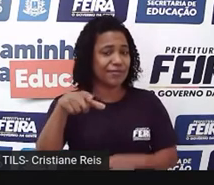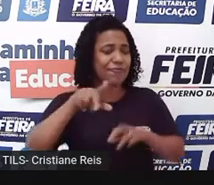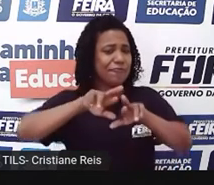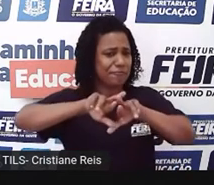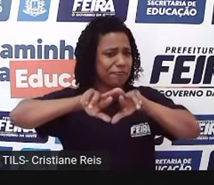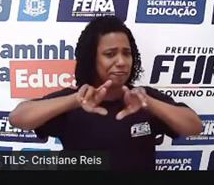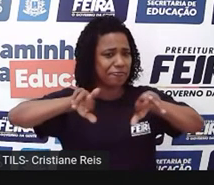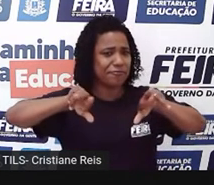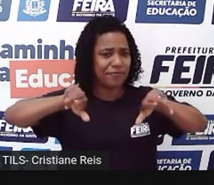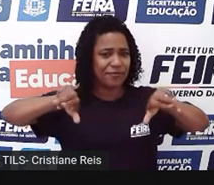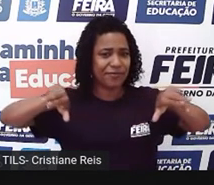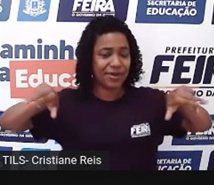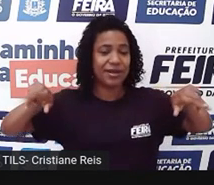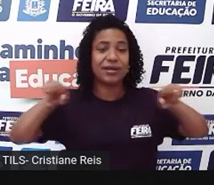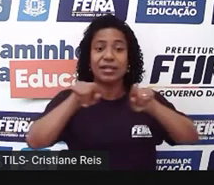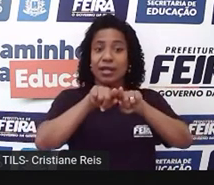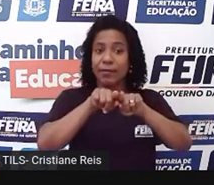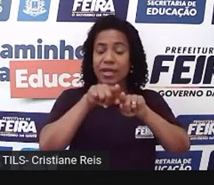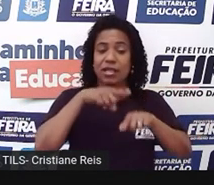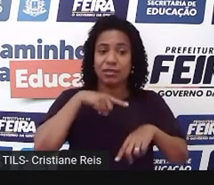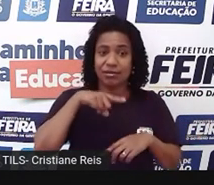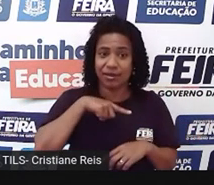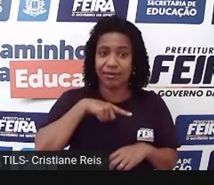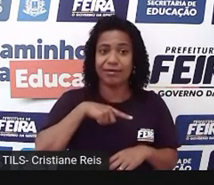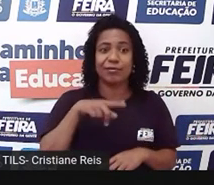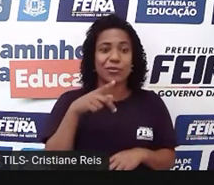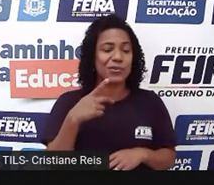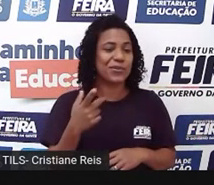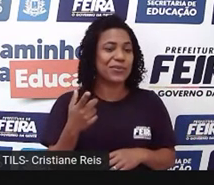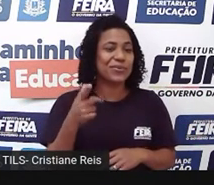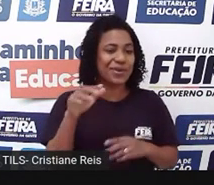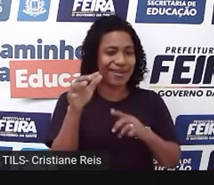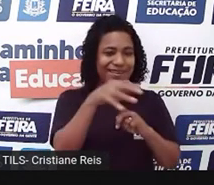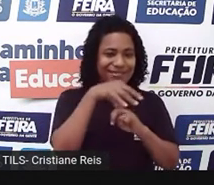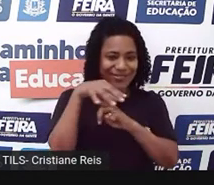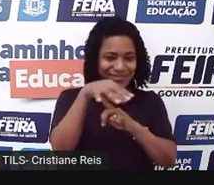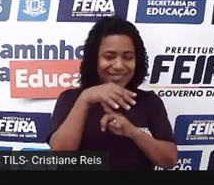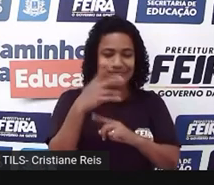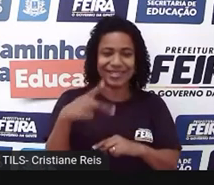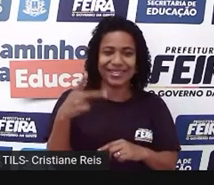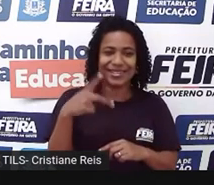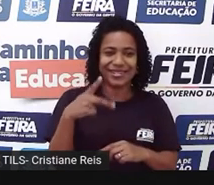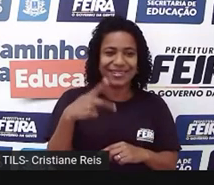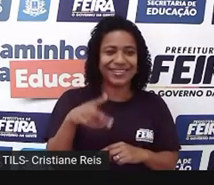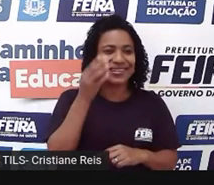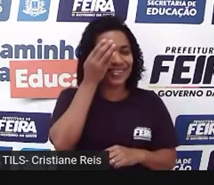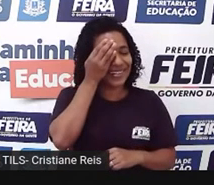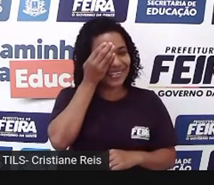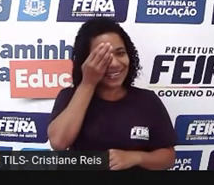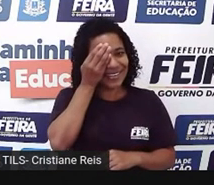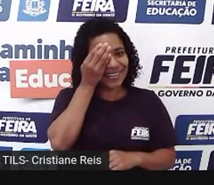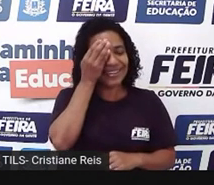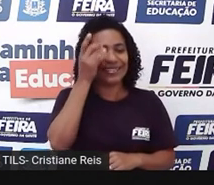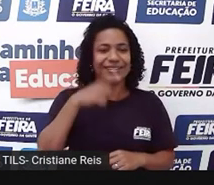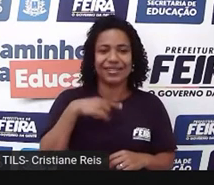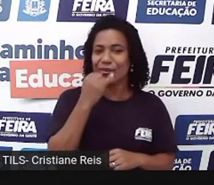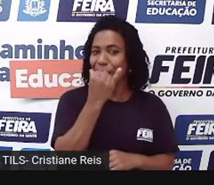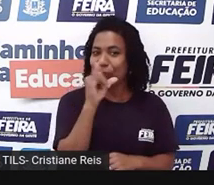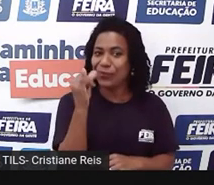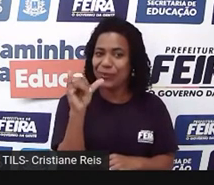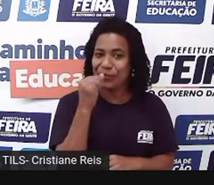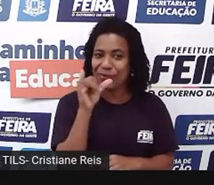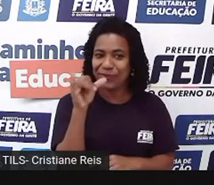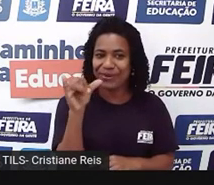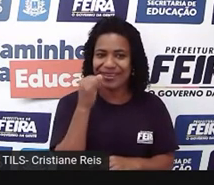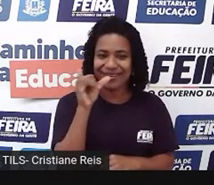também a questão do Feraguai, né? Que eu não botei aí, que também é uma feira de eletrônicos e que a gente já